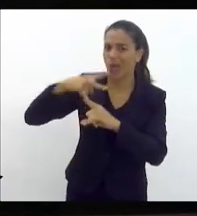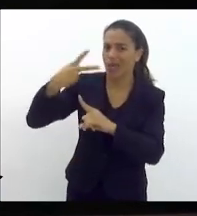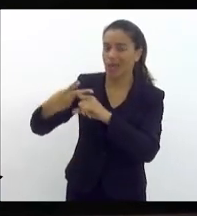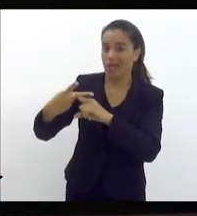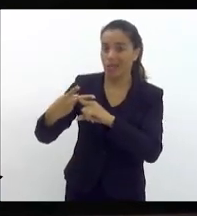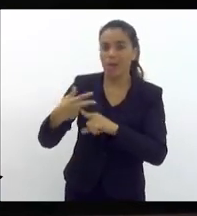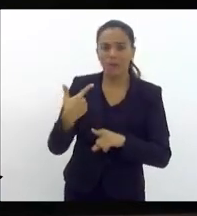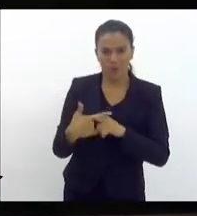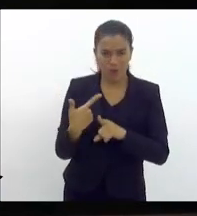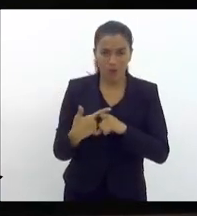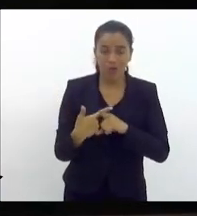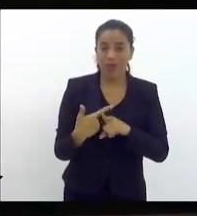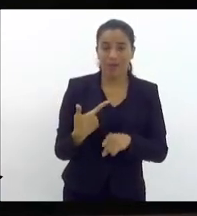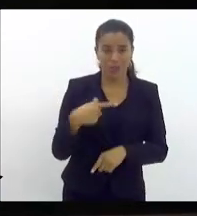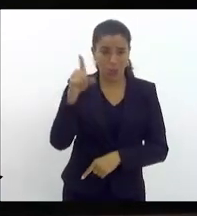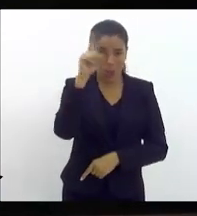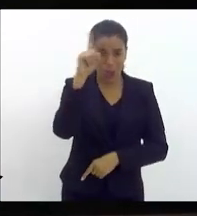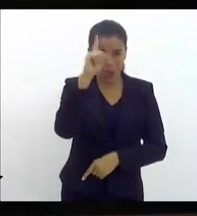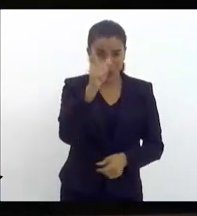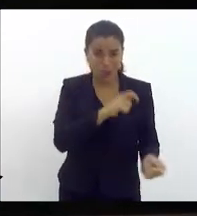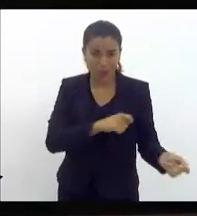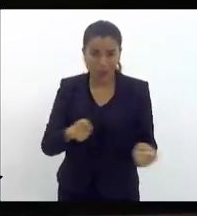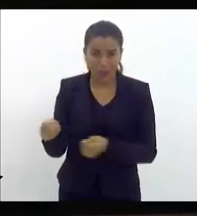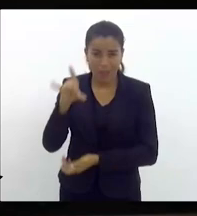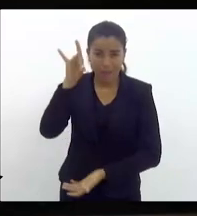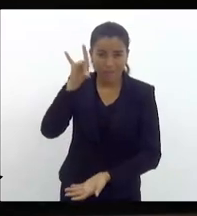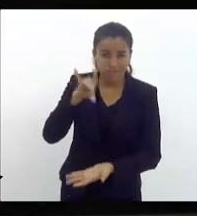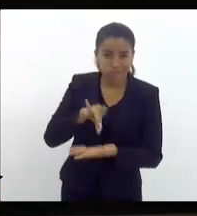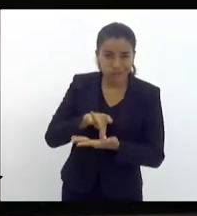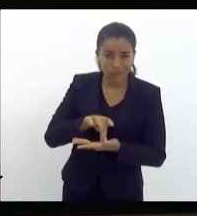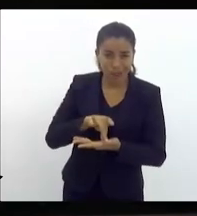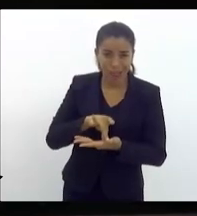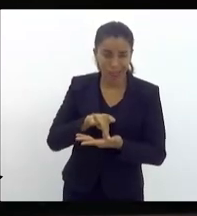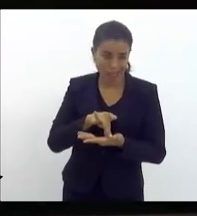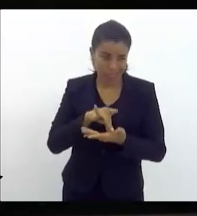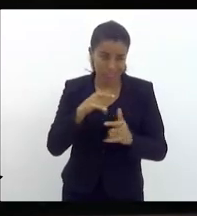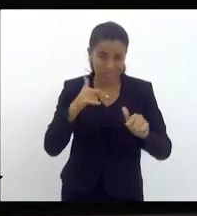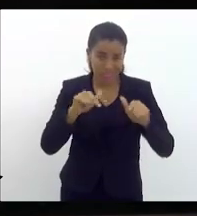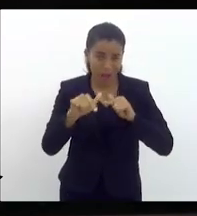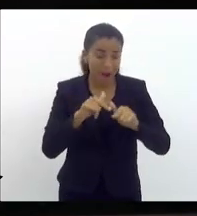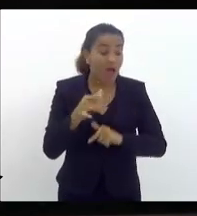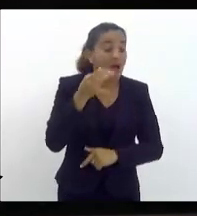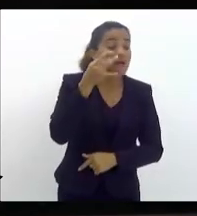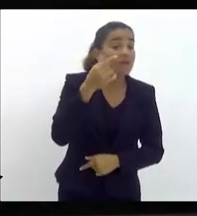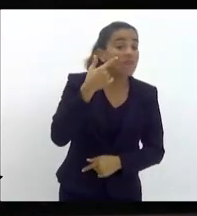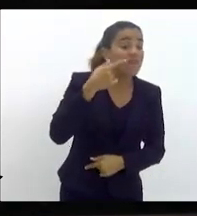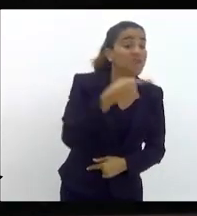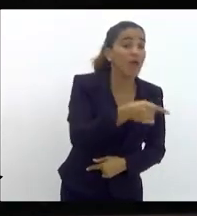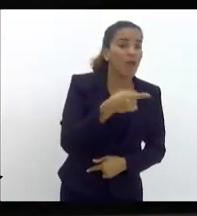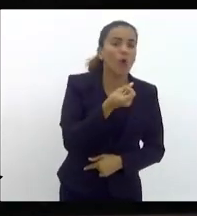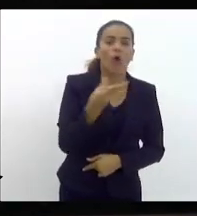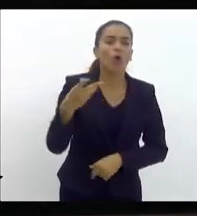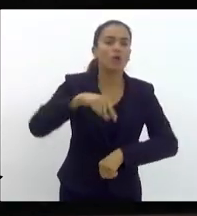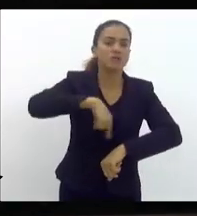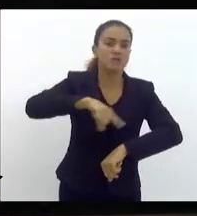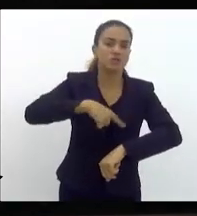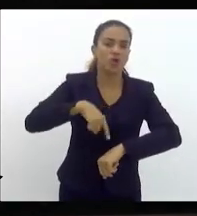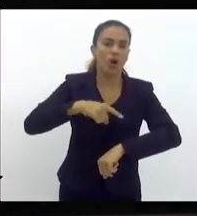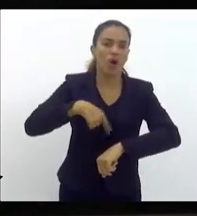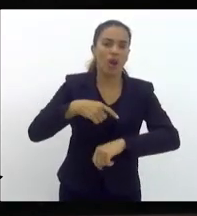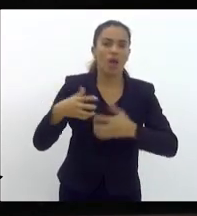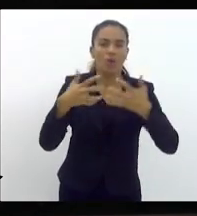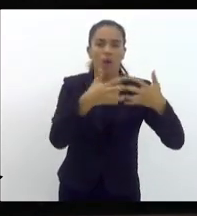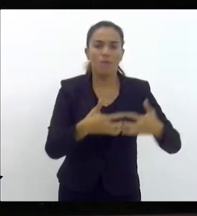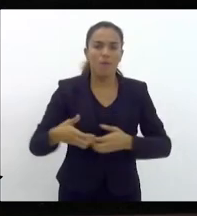conviver no dia a dia com a realidade de um cari é que vai ver quantas horas ele passa em cima de um caminhão para fazer a